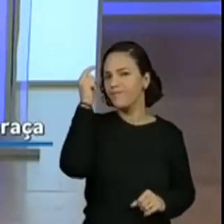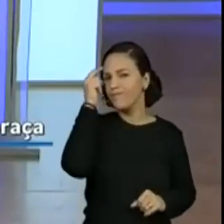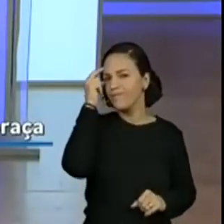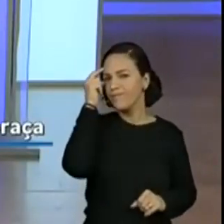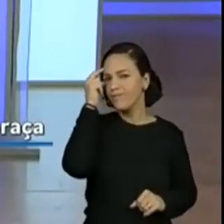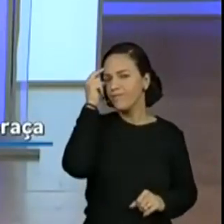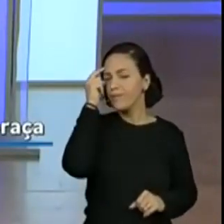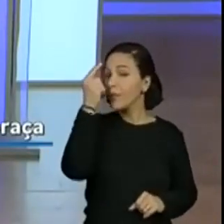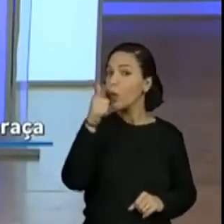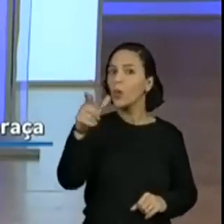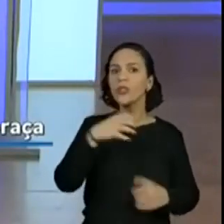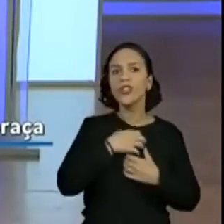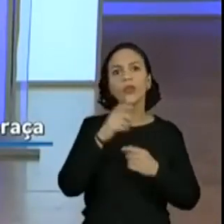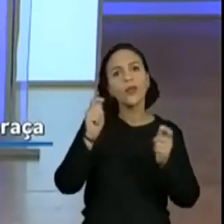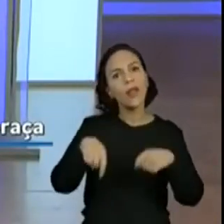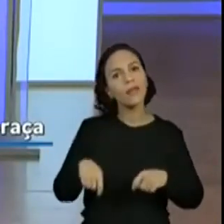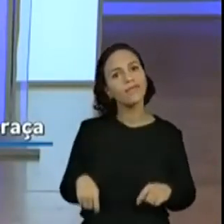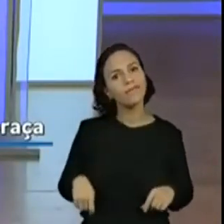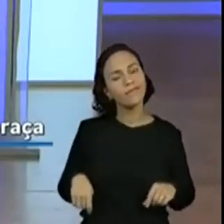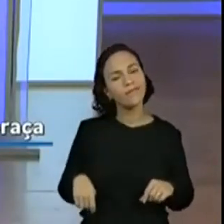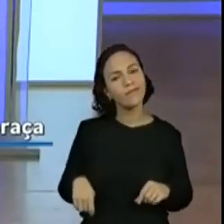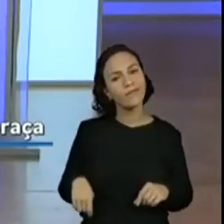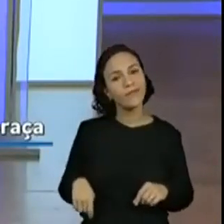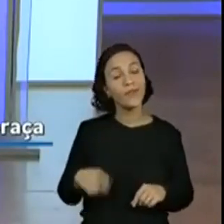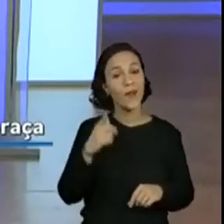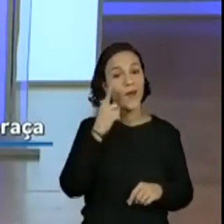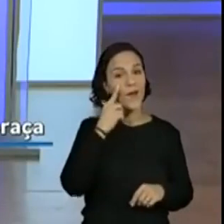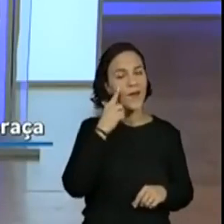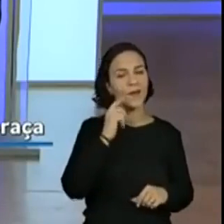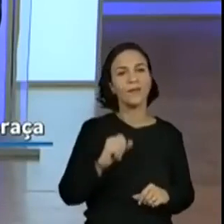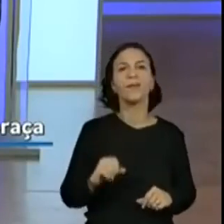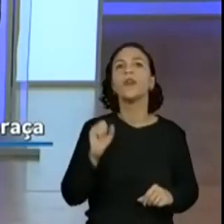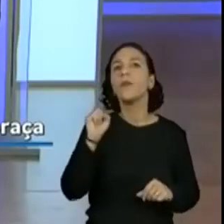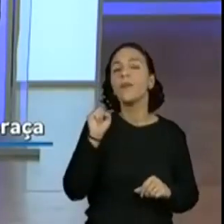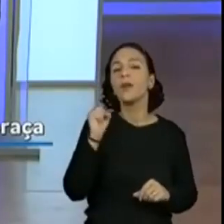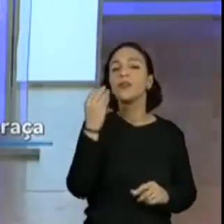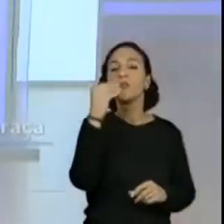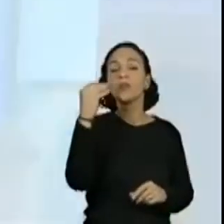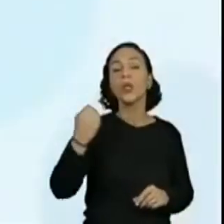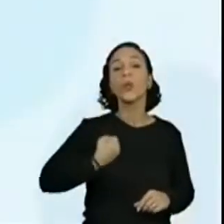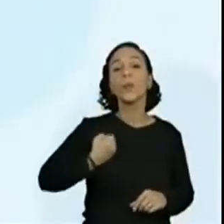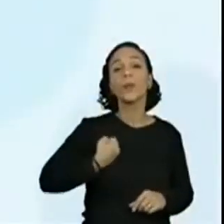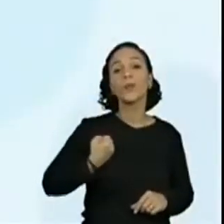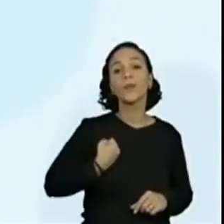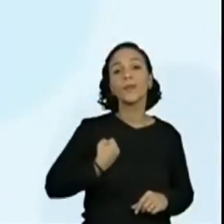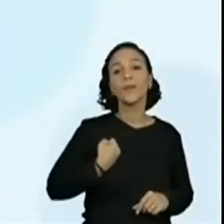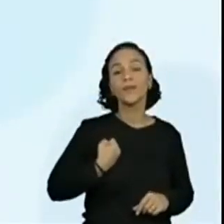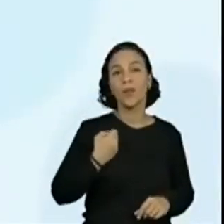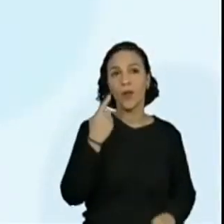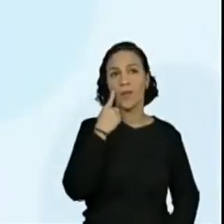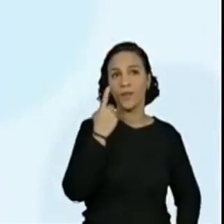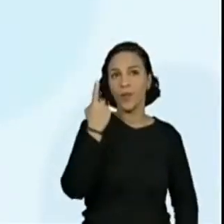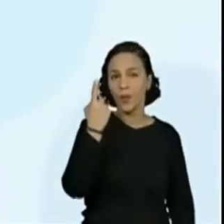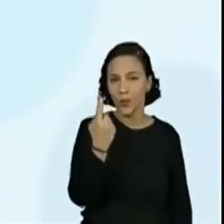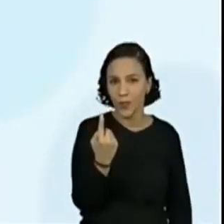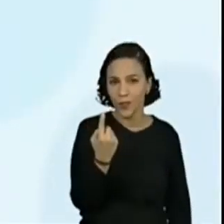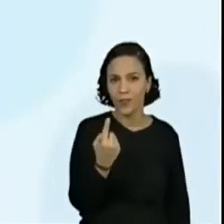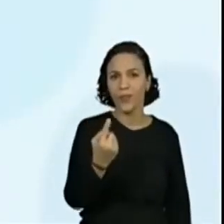eu posso fazer de um outro jeito quando eu vou contar também. Eu posso numerar. Também. um,